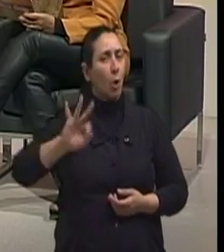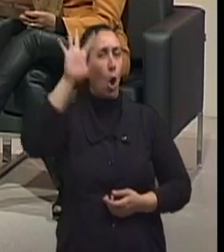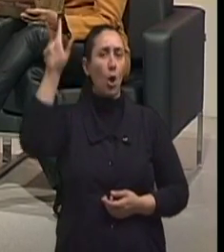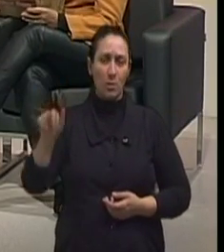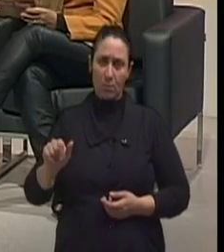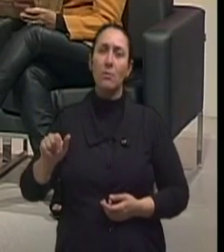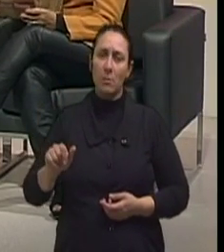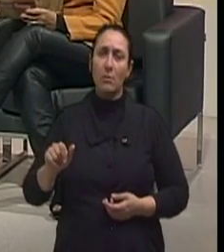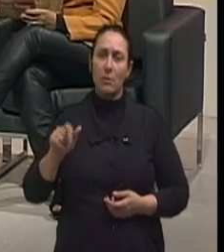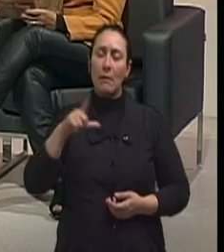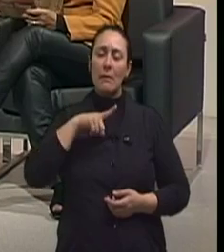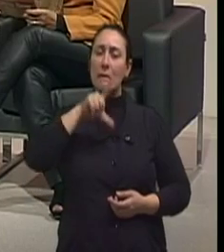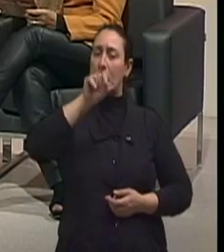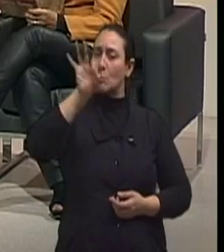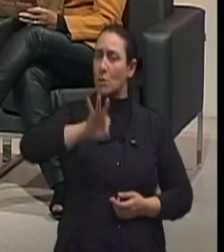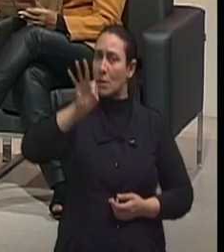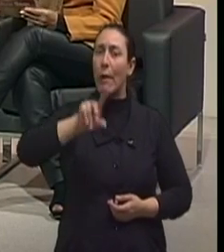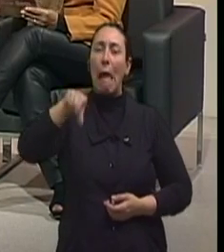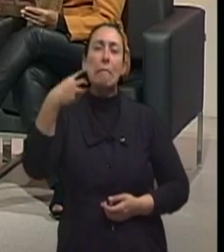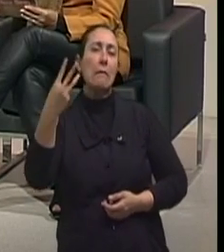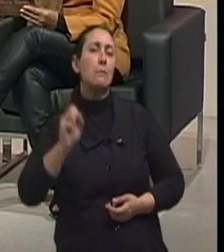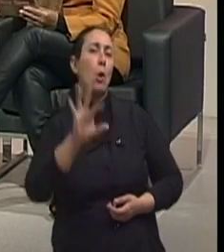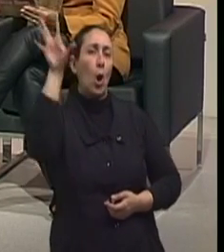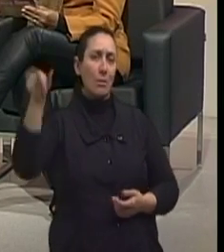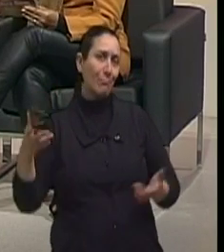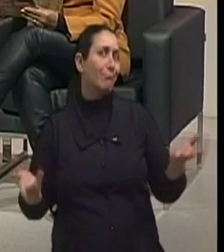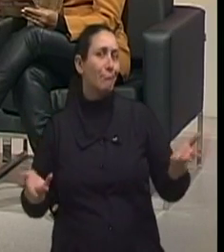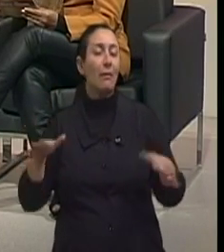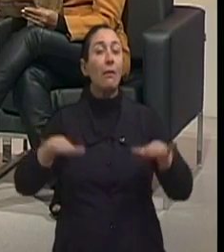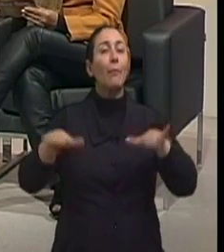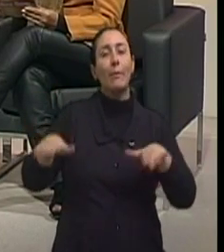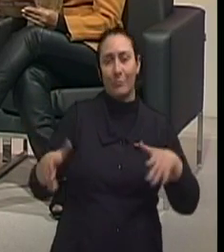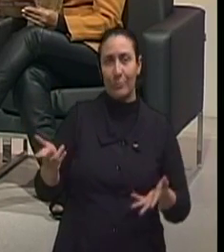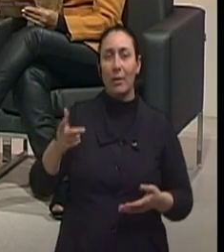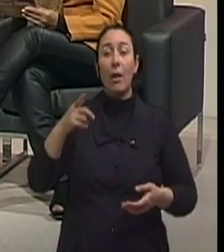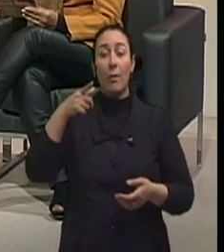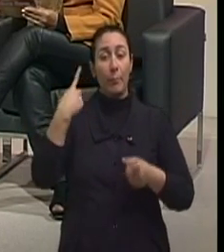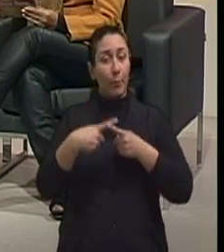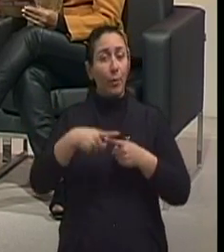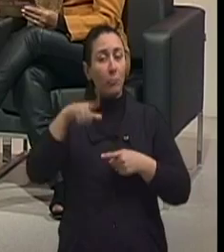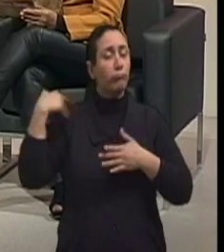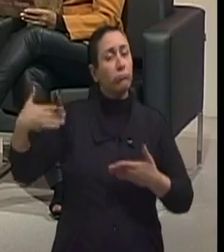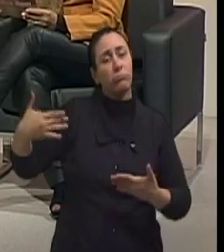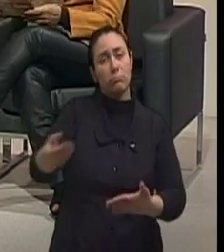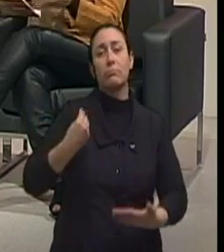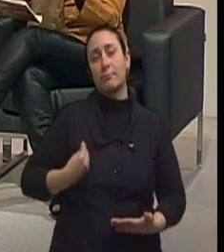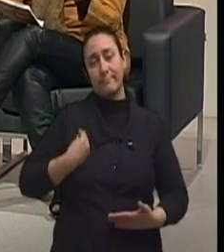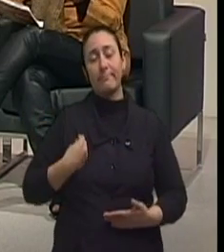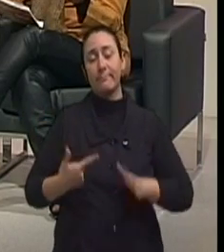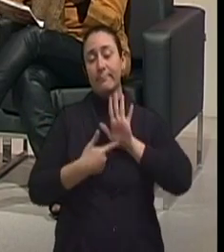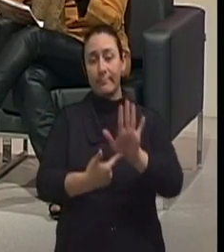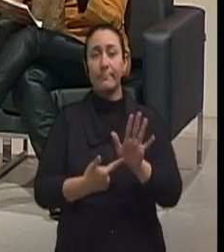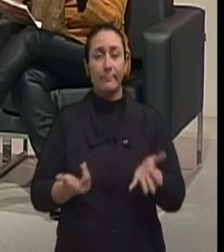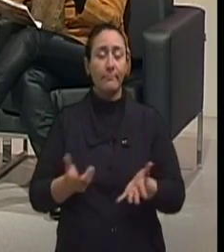10% são 3 milhões, né? Então, são pequenas coisas que vão se somando ao longo da vida que podem nos proteger. Claro. E se a